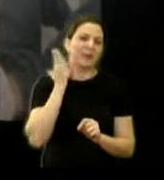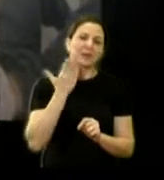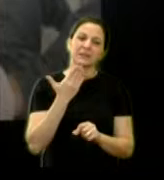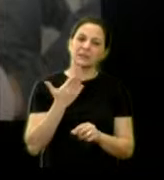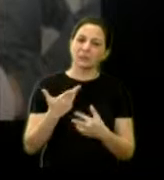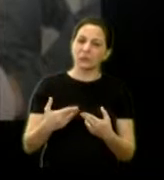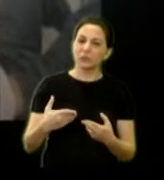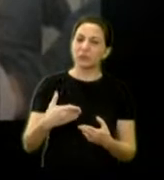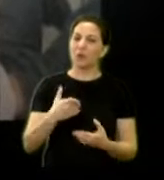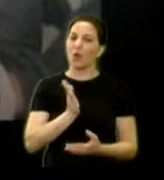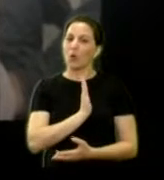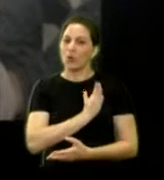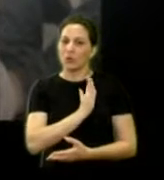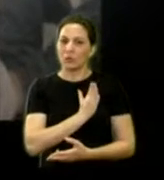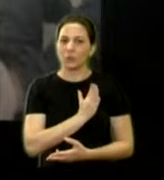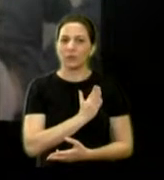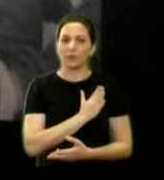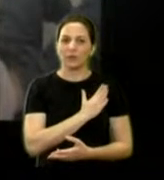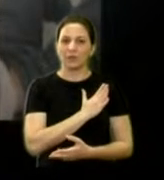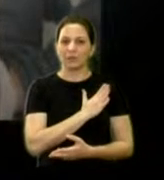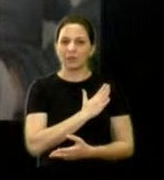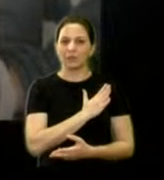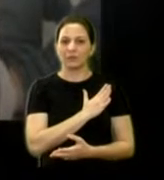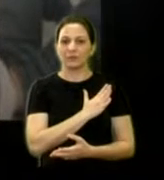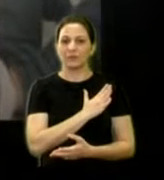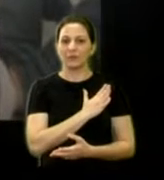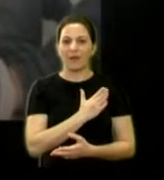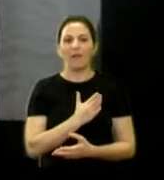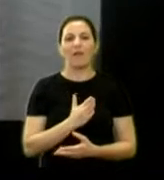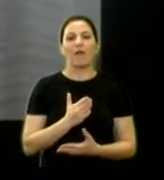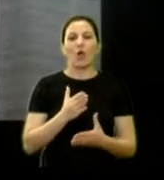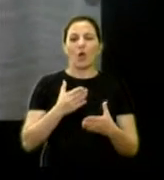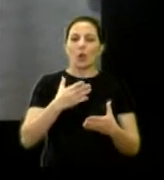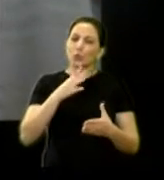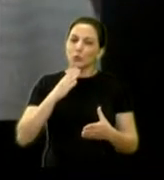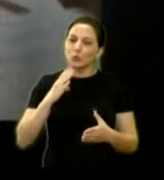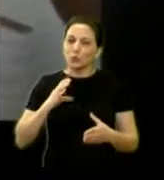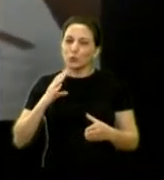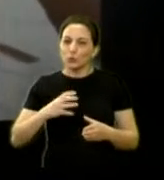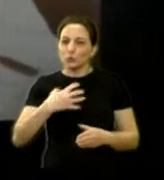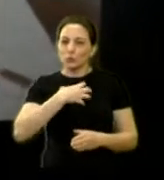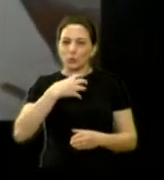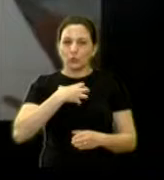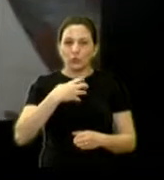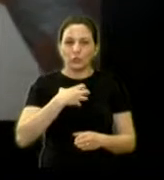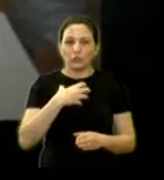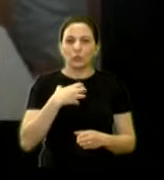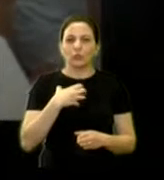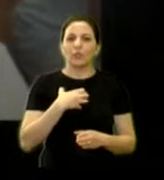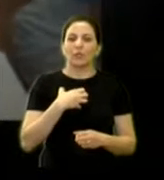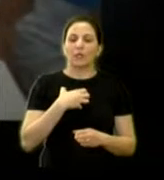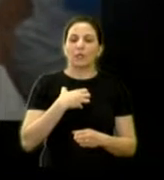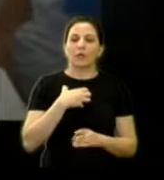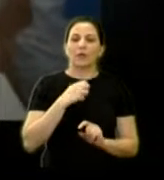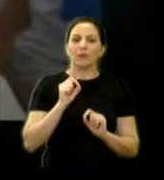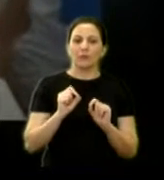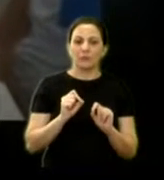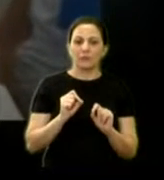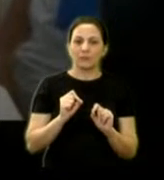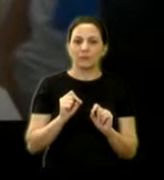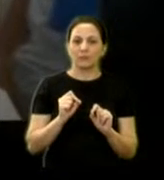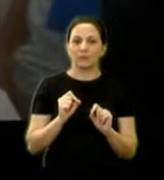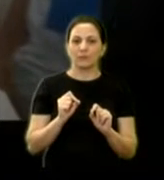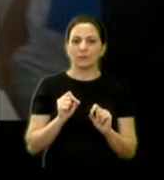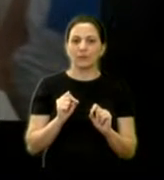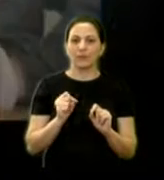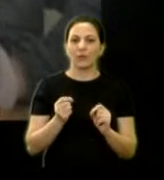coração, para ela retornar à circulação para a cabeça e levantar as pernas da pessoa para a circulação da perna, ela vem para o